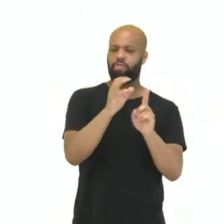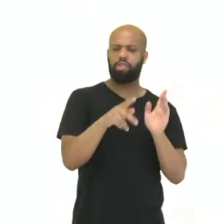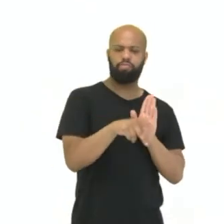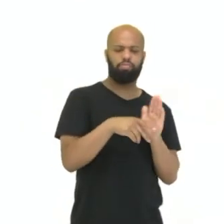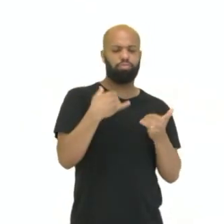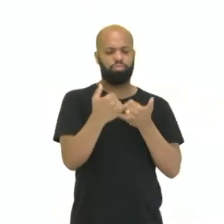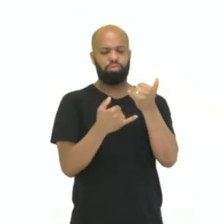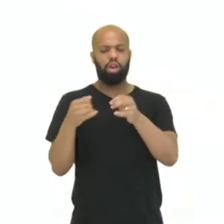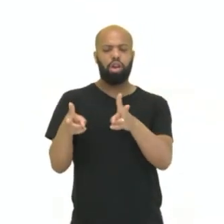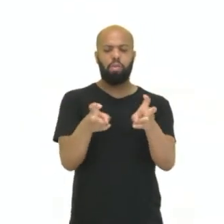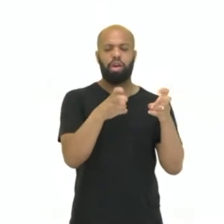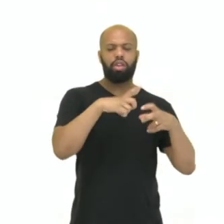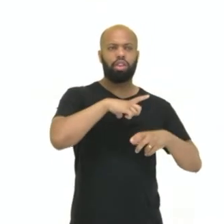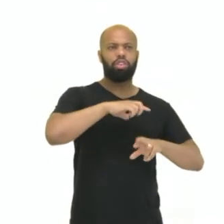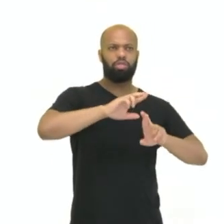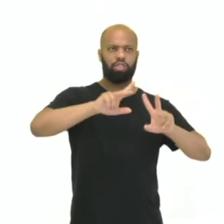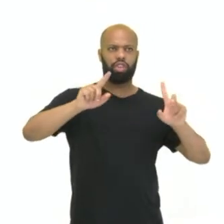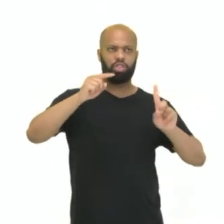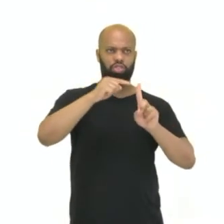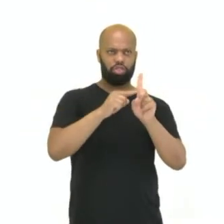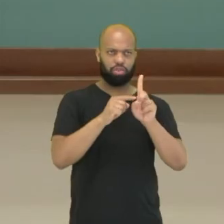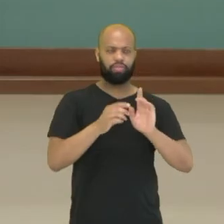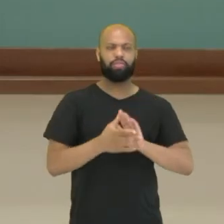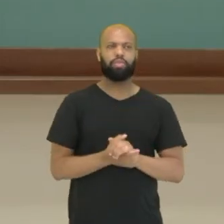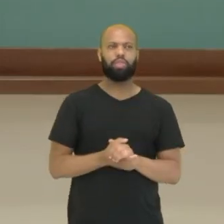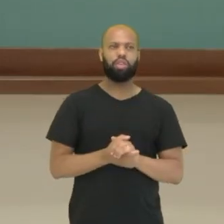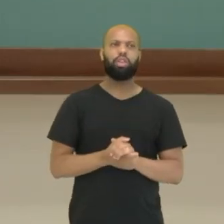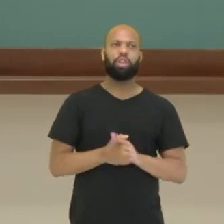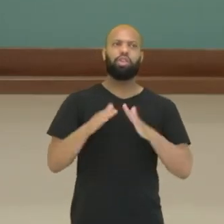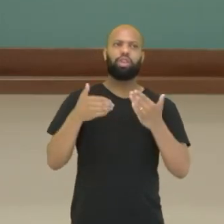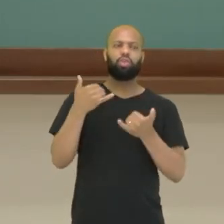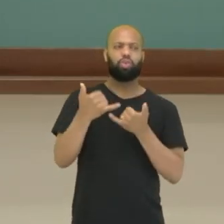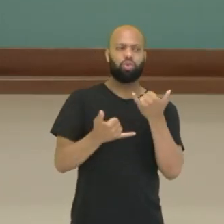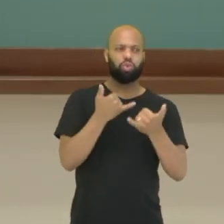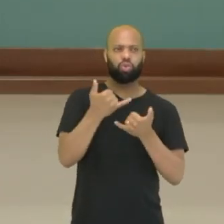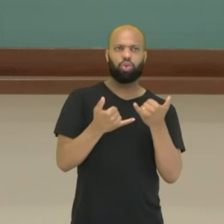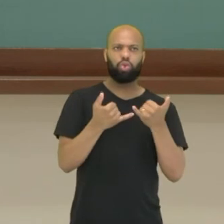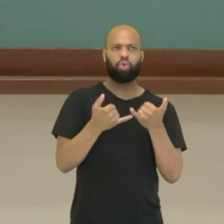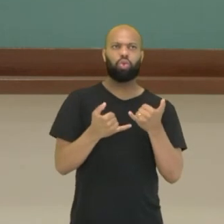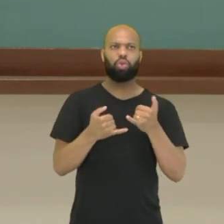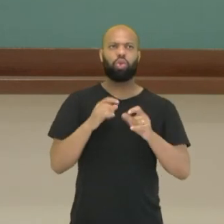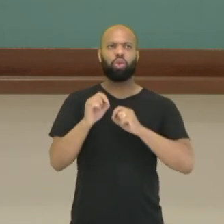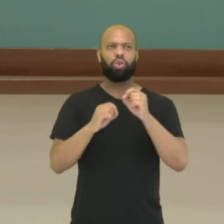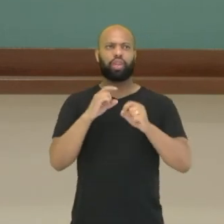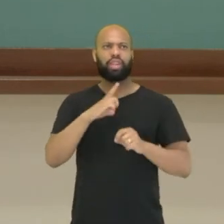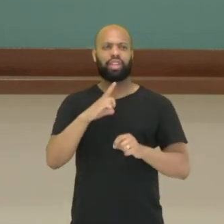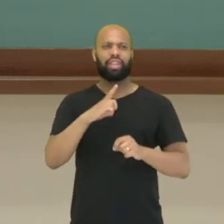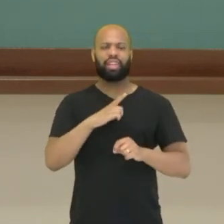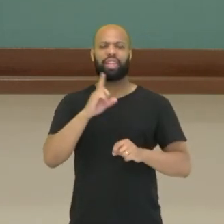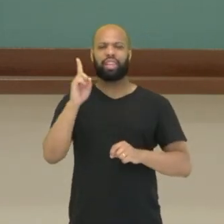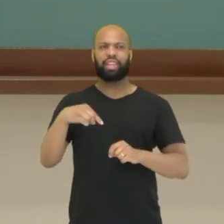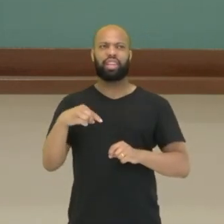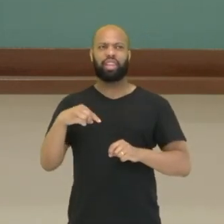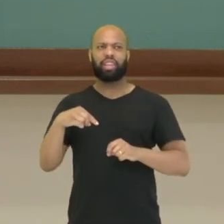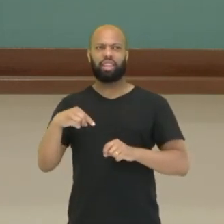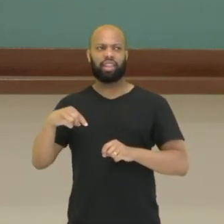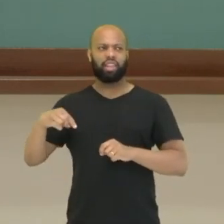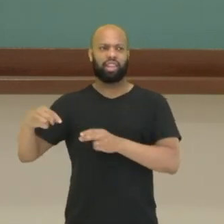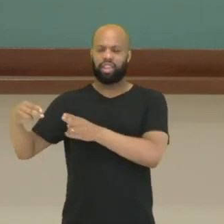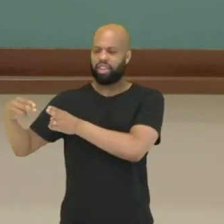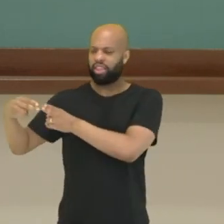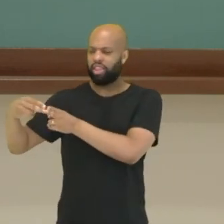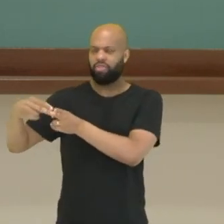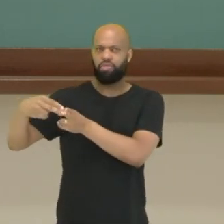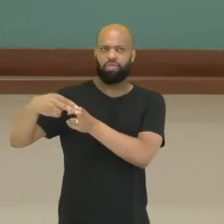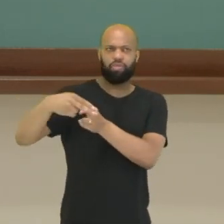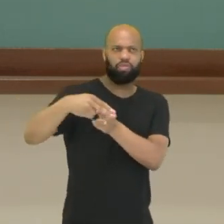diferentes estilos do jogo. O jogo travessia, ele é um jogo aqui que todos estão num navio e tem que chegar